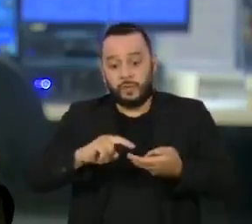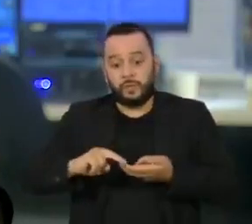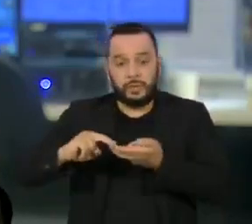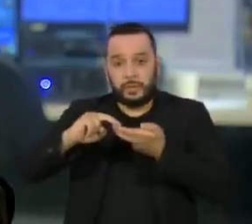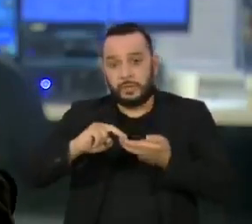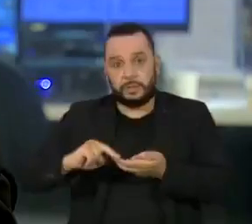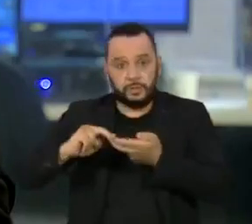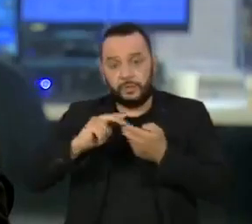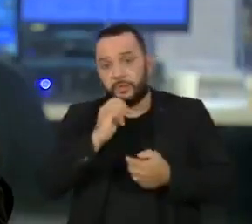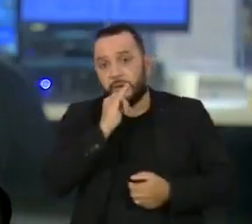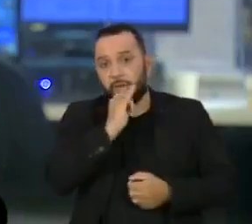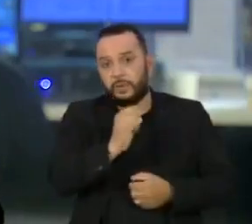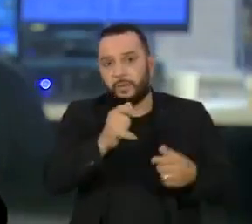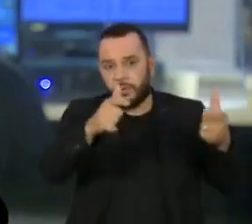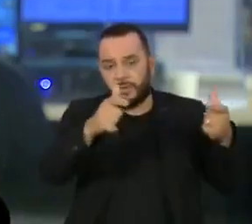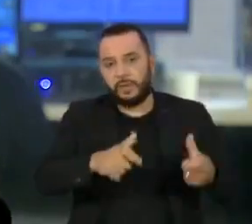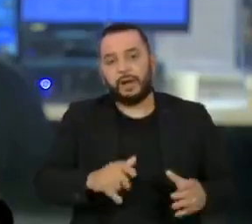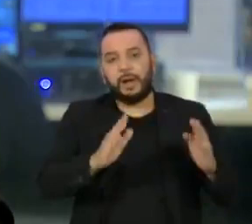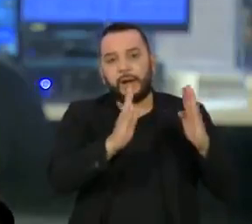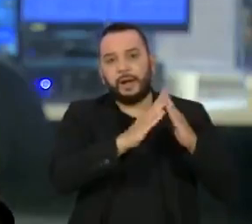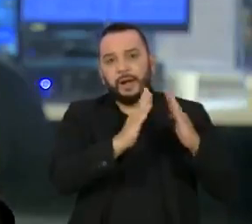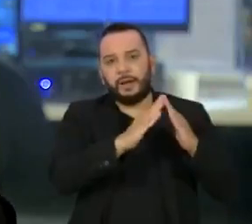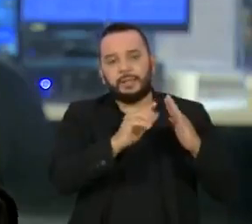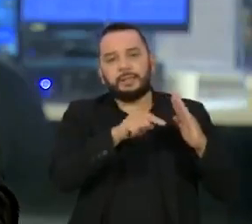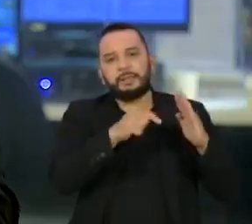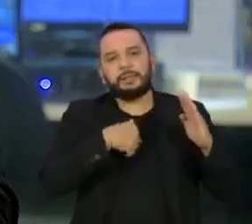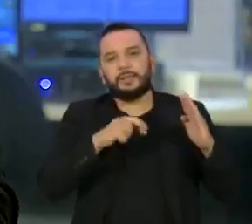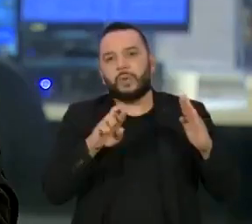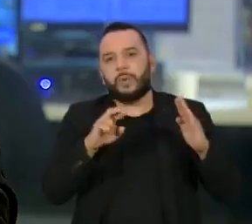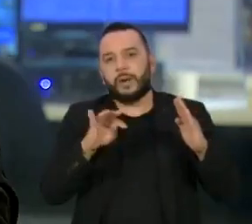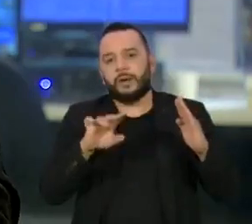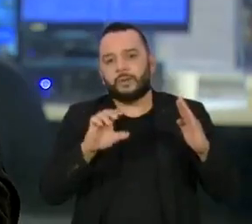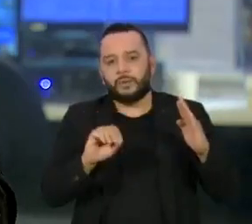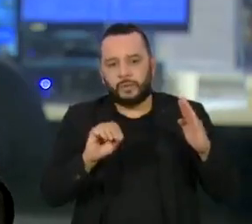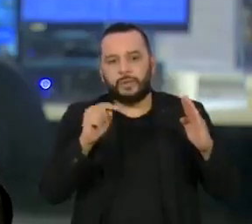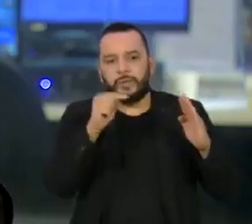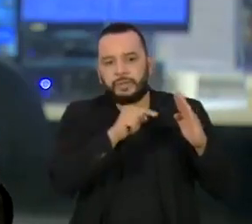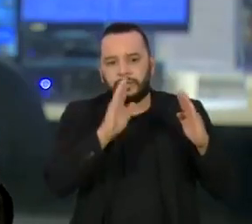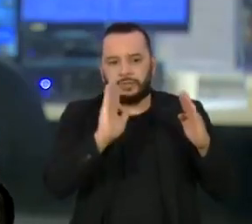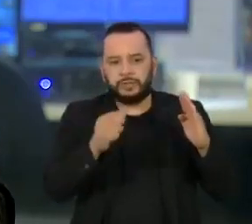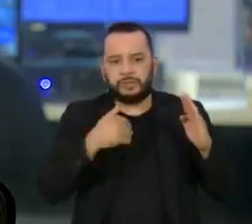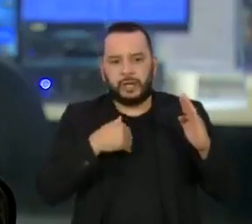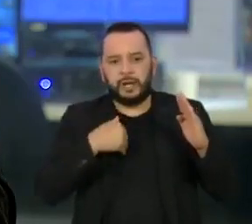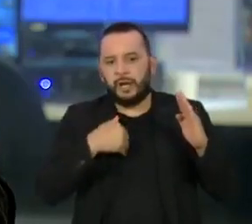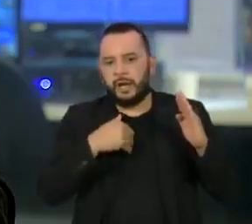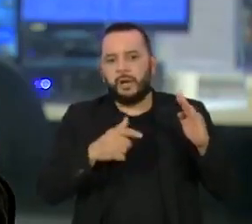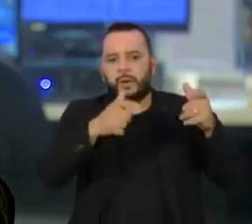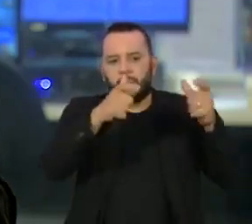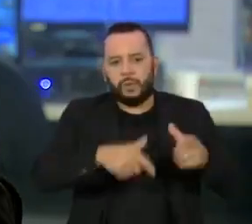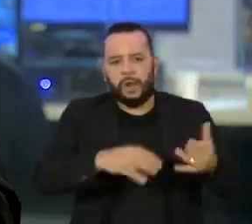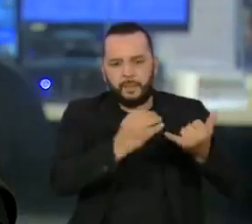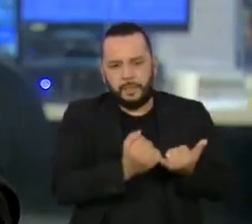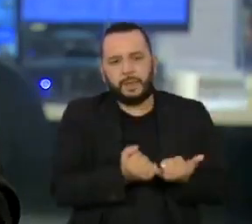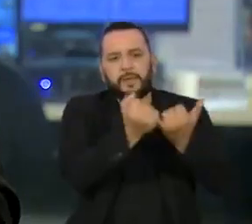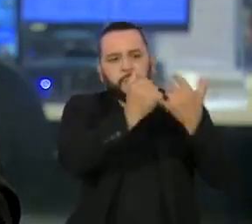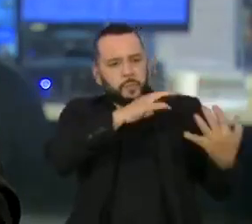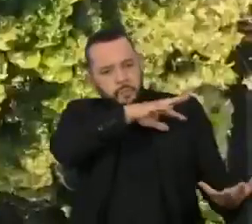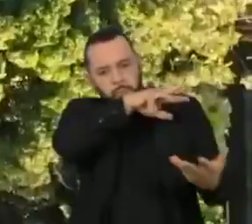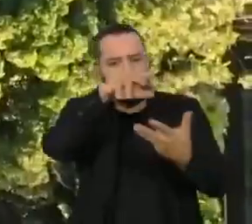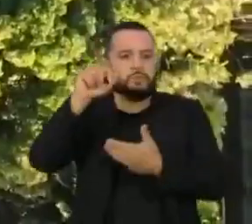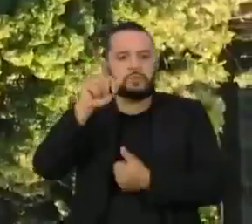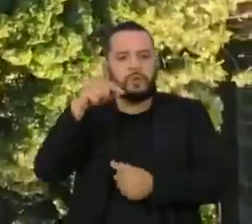acrescentou à antiga Casa do Arquiteto Paisagista Roberto Burle Marx a lista de locais do patrimônio mundial.